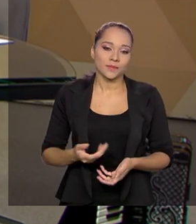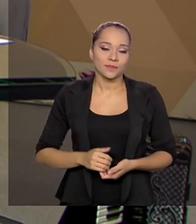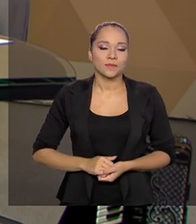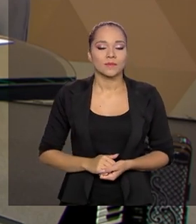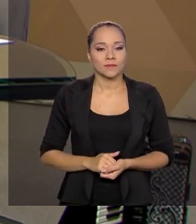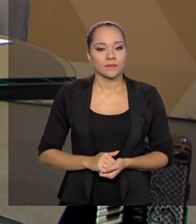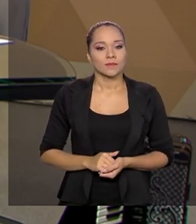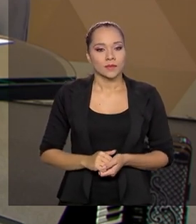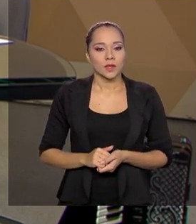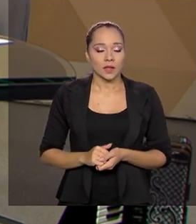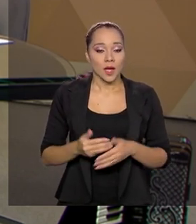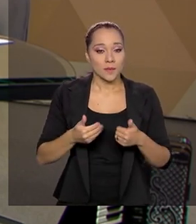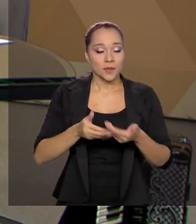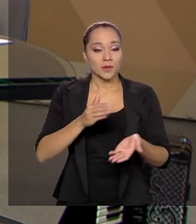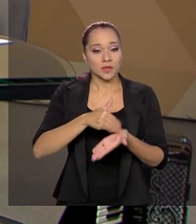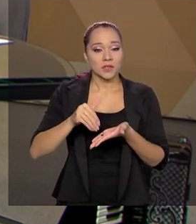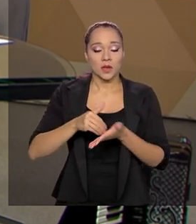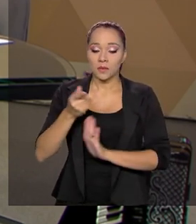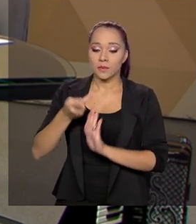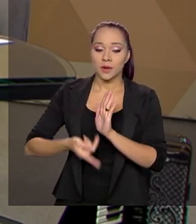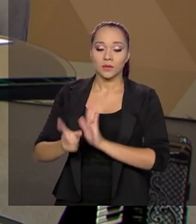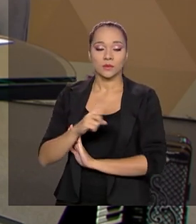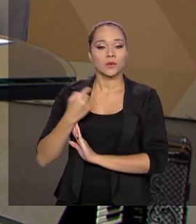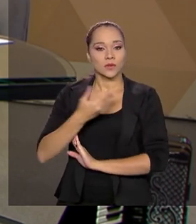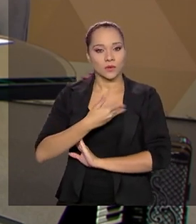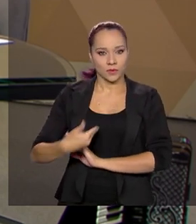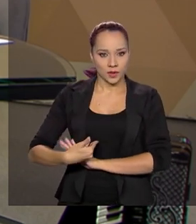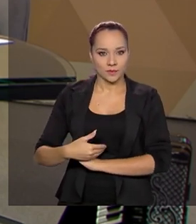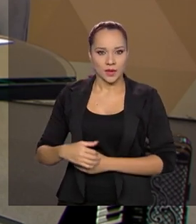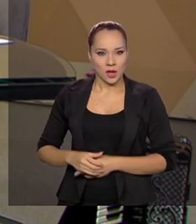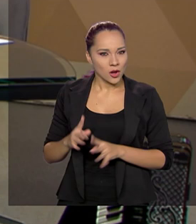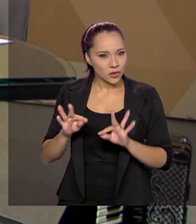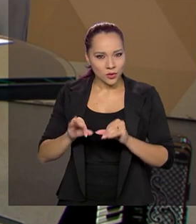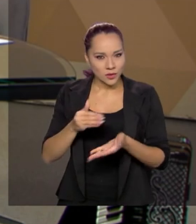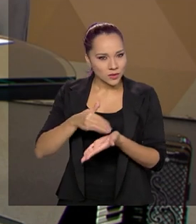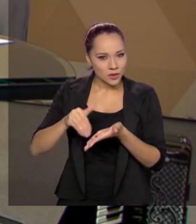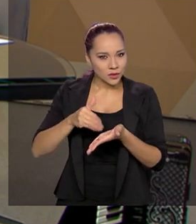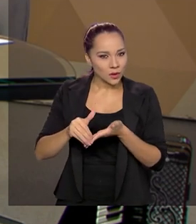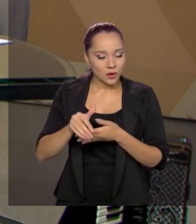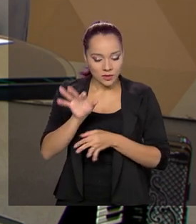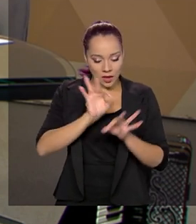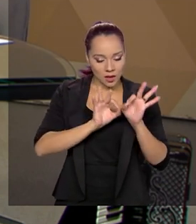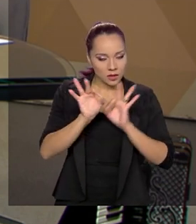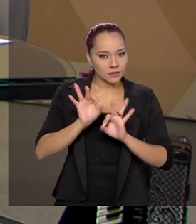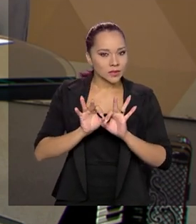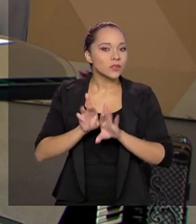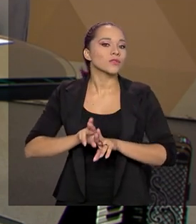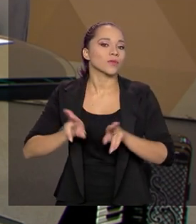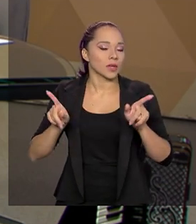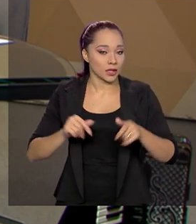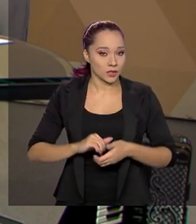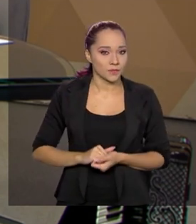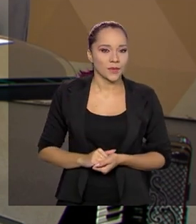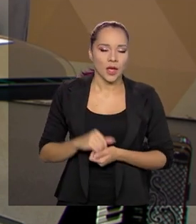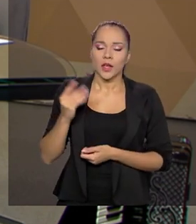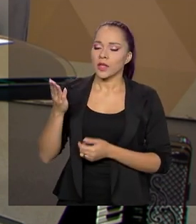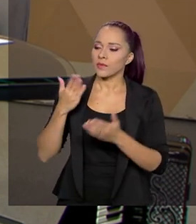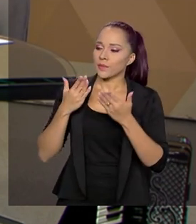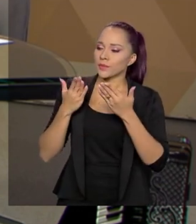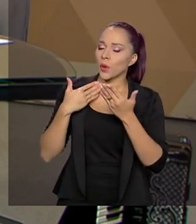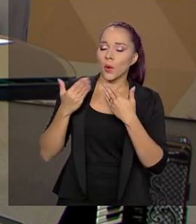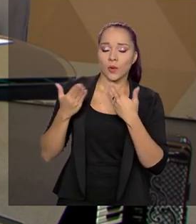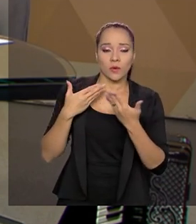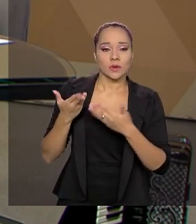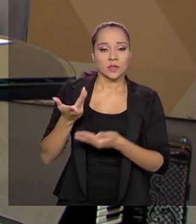Então, isso daí faz plano do nosso governo. Agora, todos esses escritórios, o formato é outro. Eu estava comentando com o ministro Paulo Guedes, com o presidente